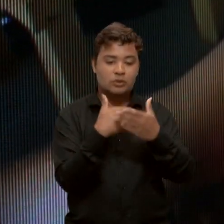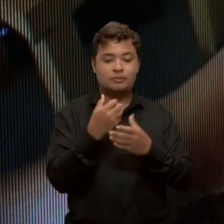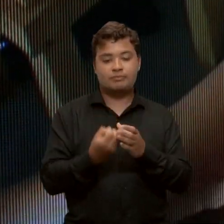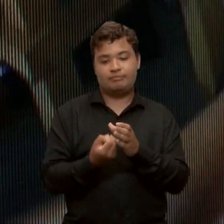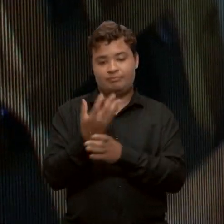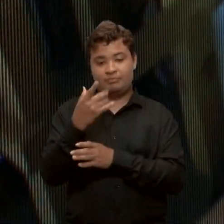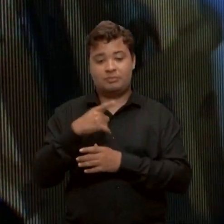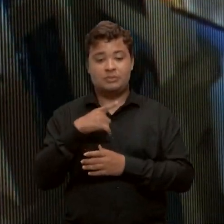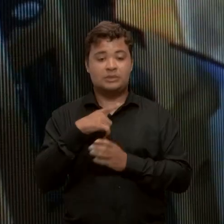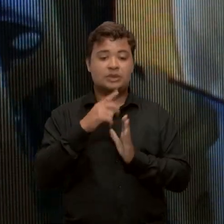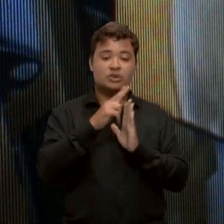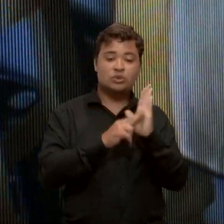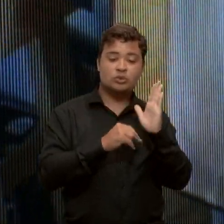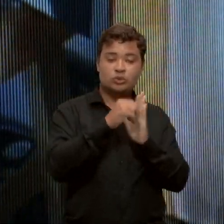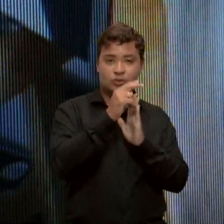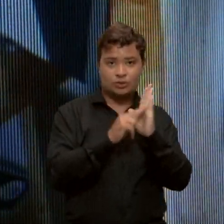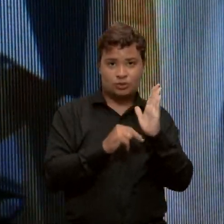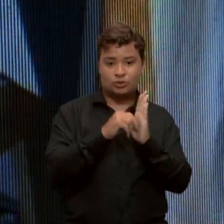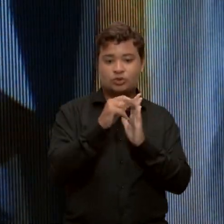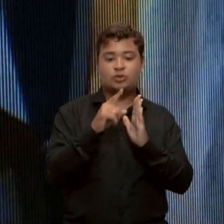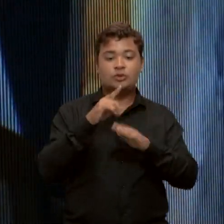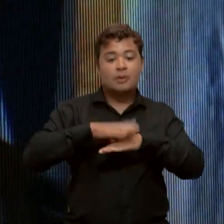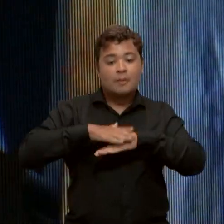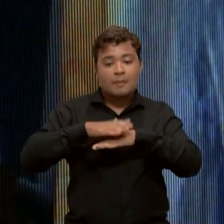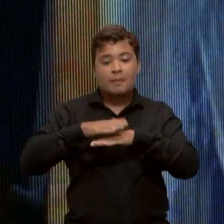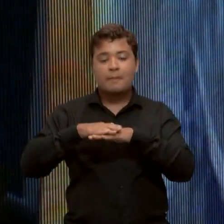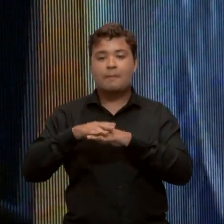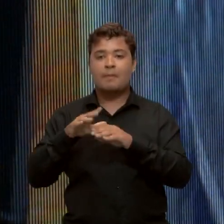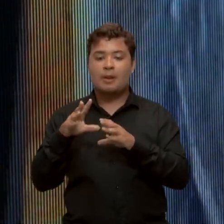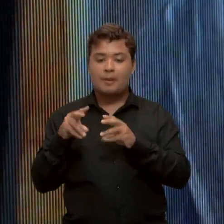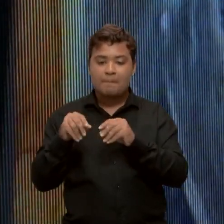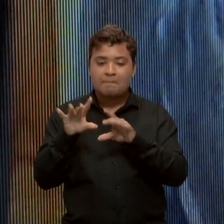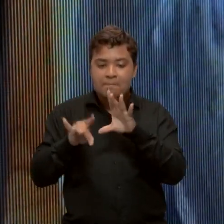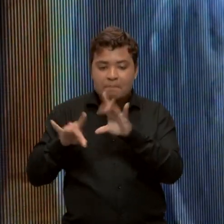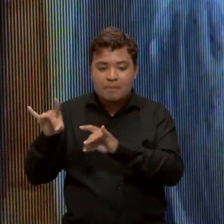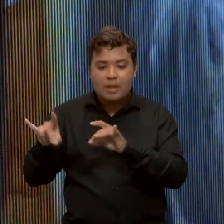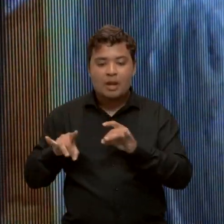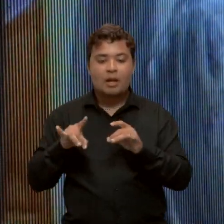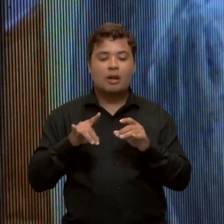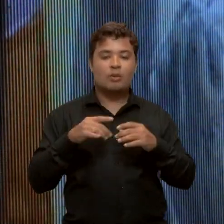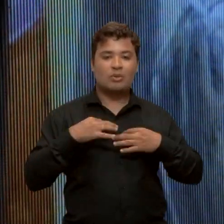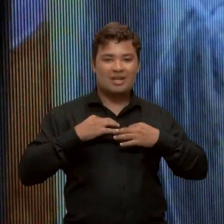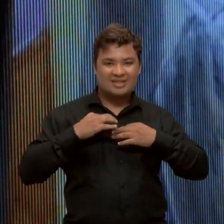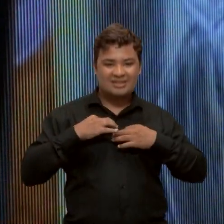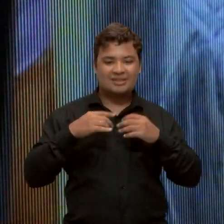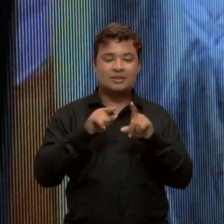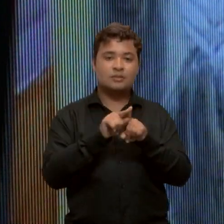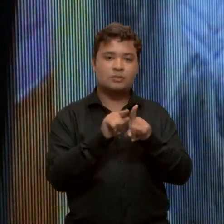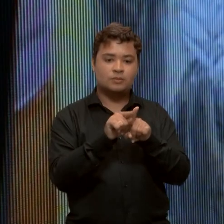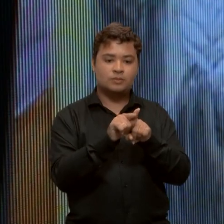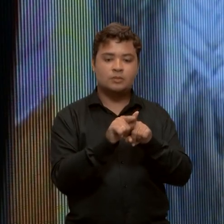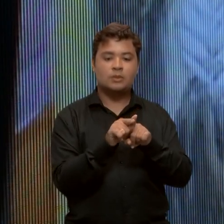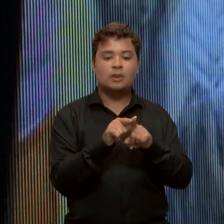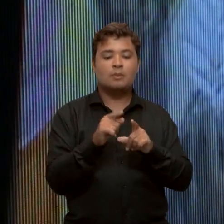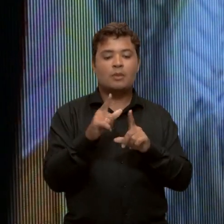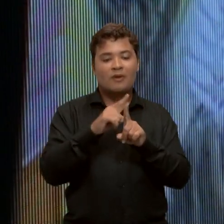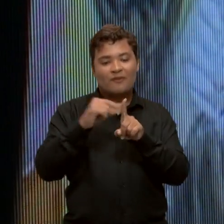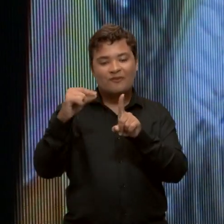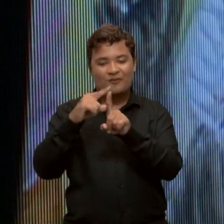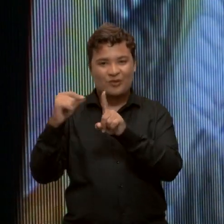Com tinta artesanal de barro, tecido e folhas de arueira, a artista resgata memórias de família